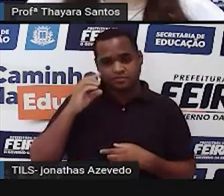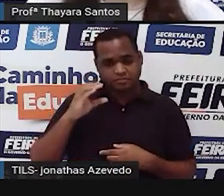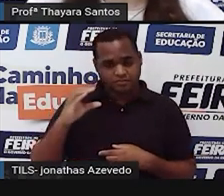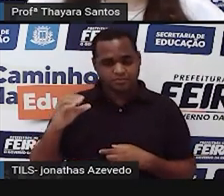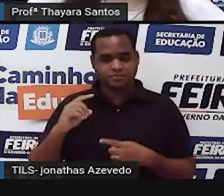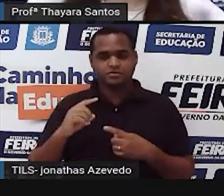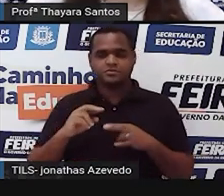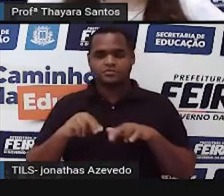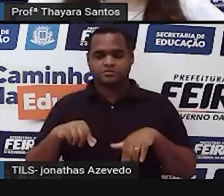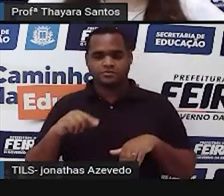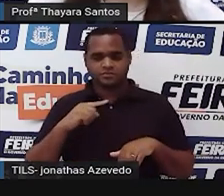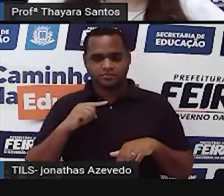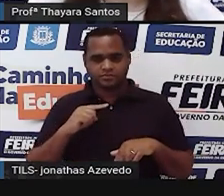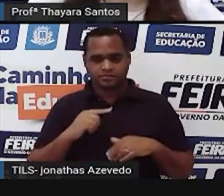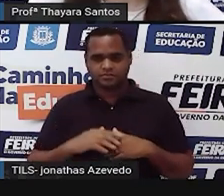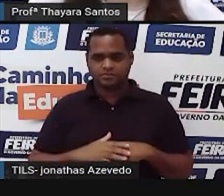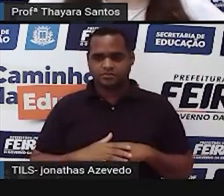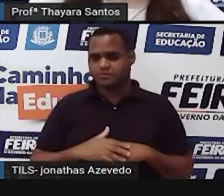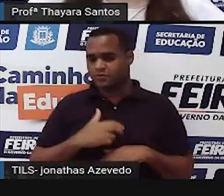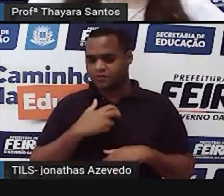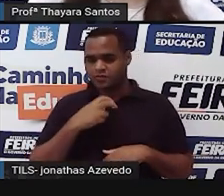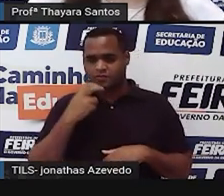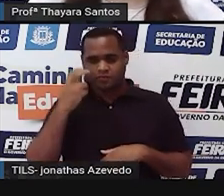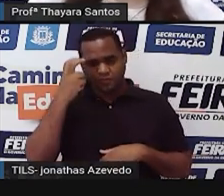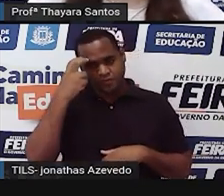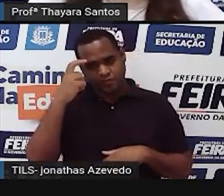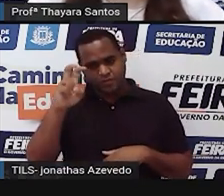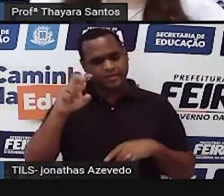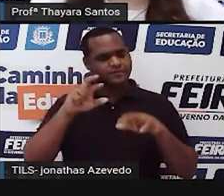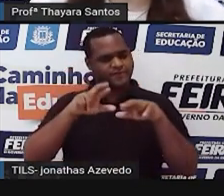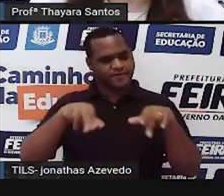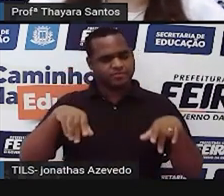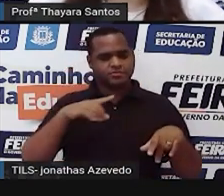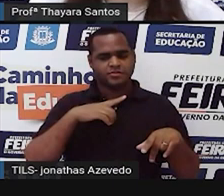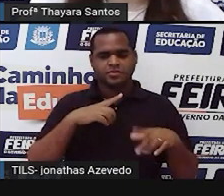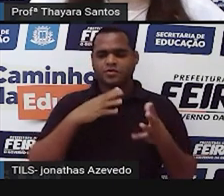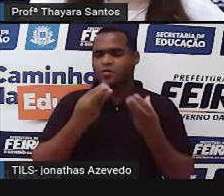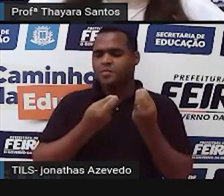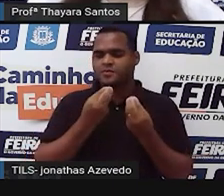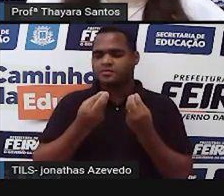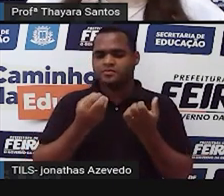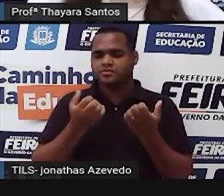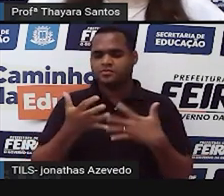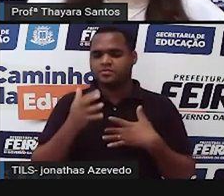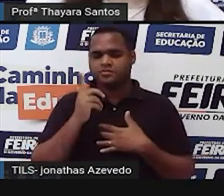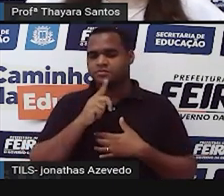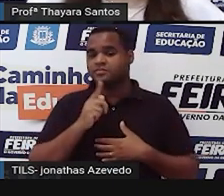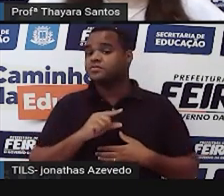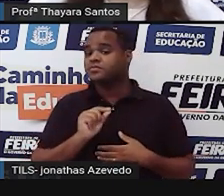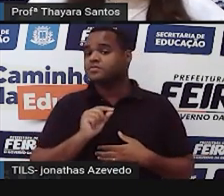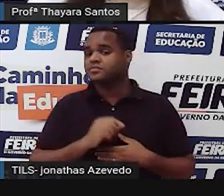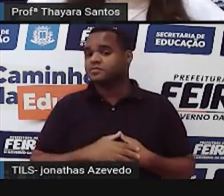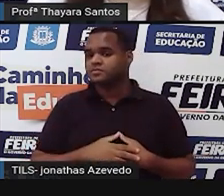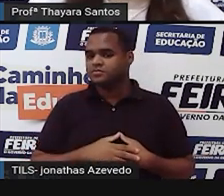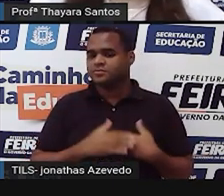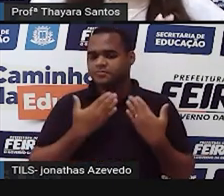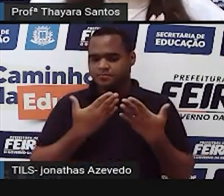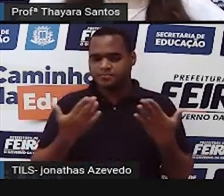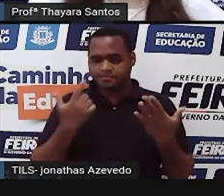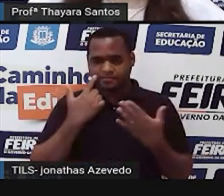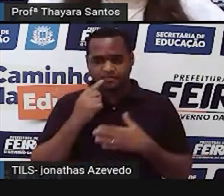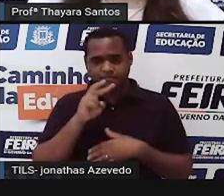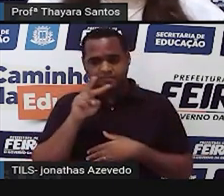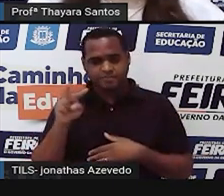horóscopo de várias culturas. Como é que isso seria considerado? E outra coisa, como vocês viram,